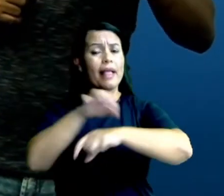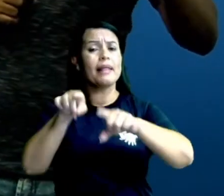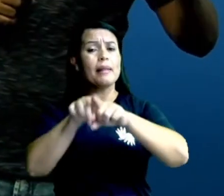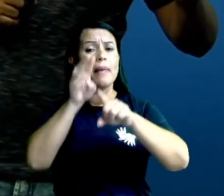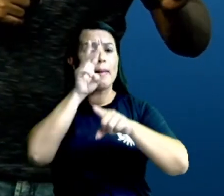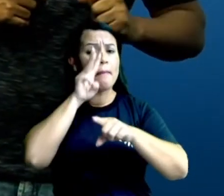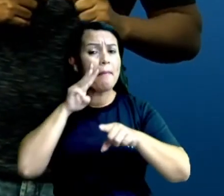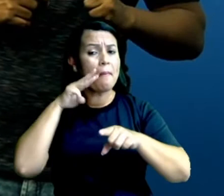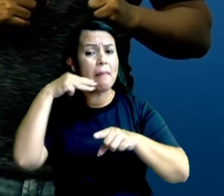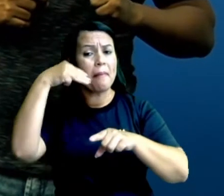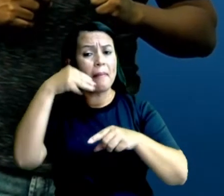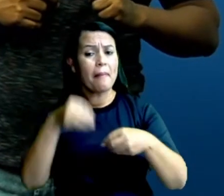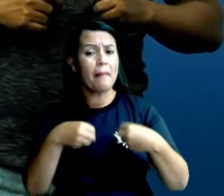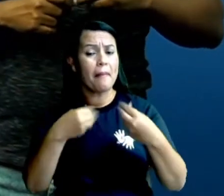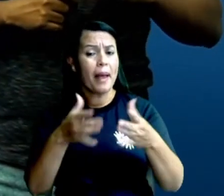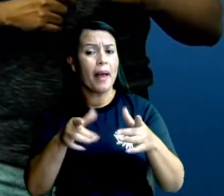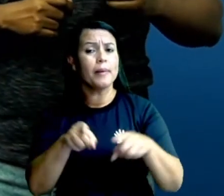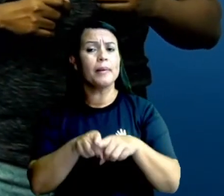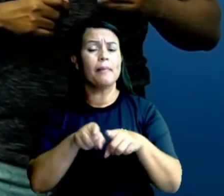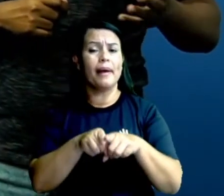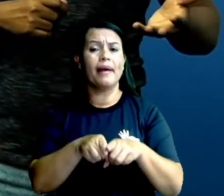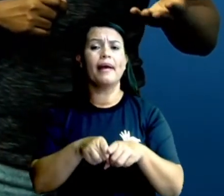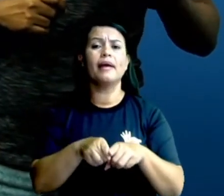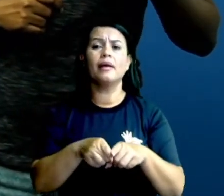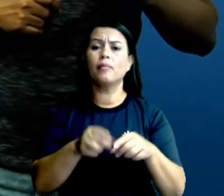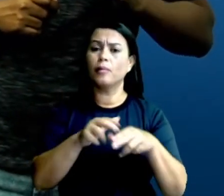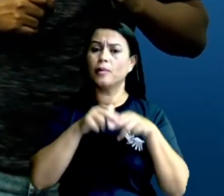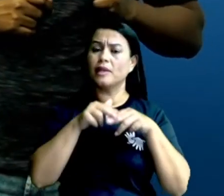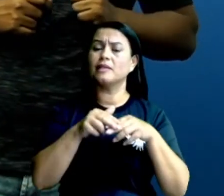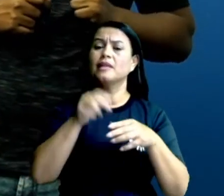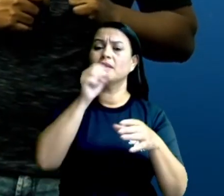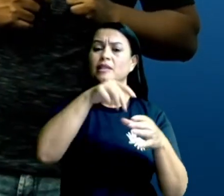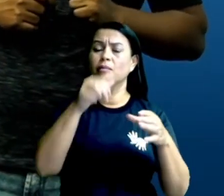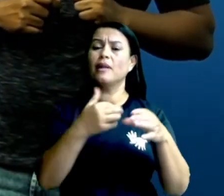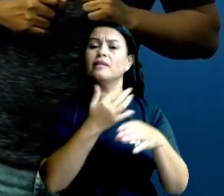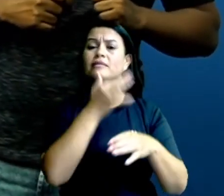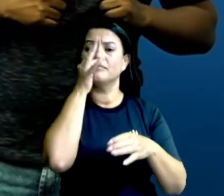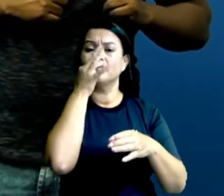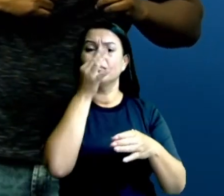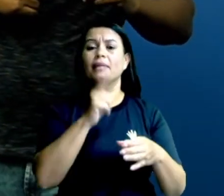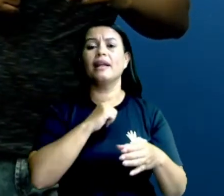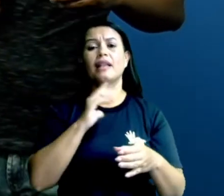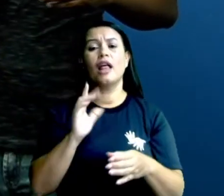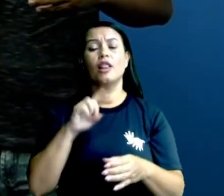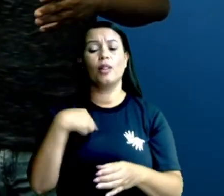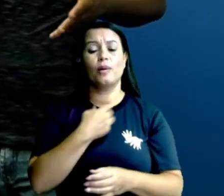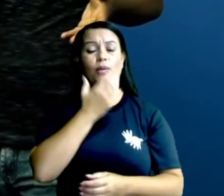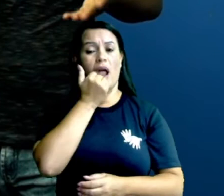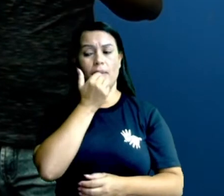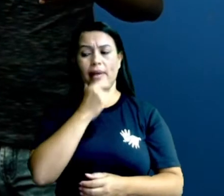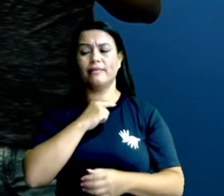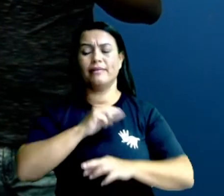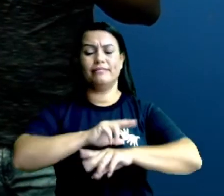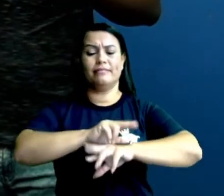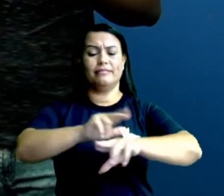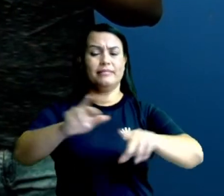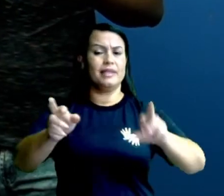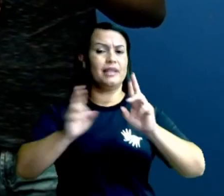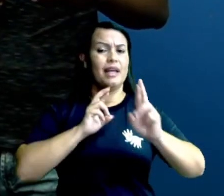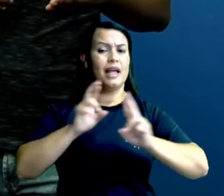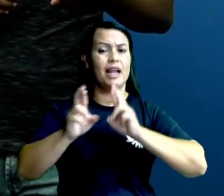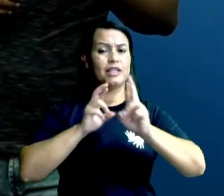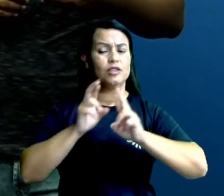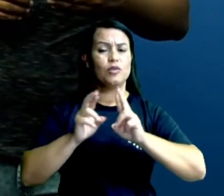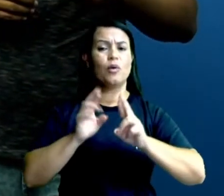polinizam todas as plantas, as flores, para que nós possamos ter nossos alimentos. E, além disso, muitas outras relações com os